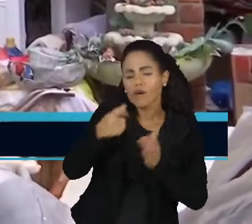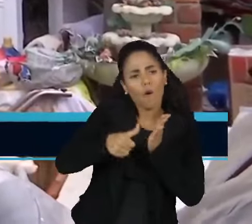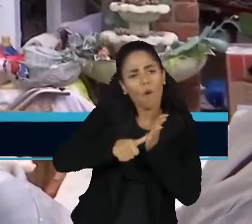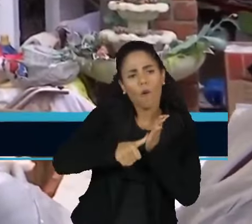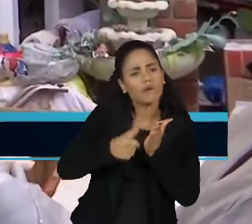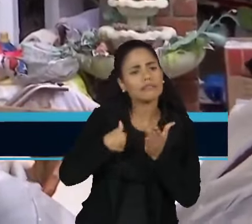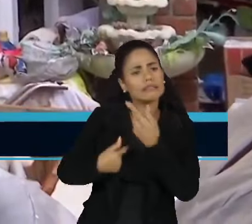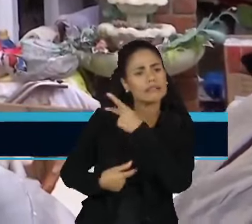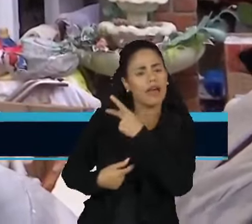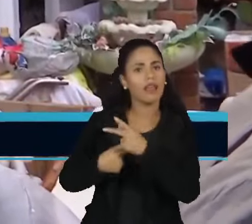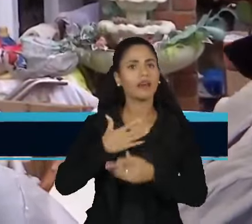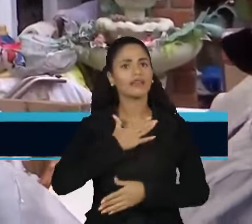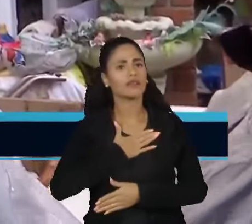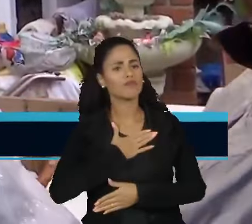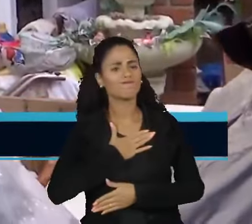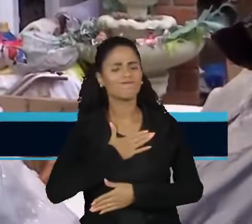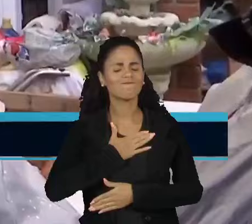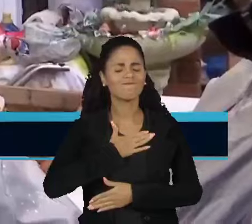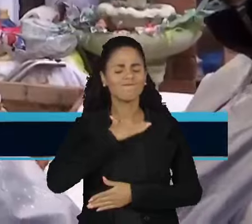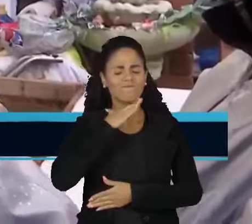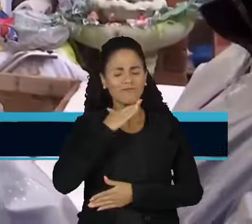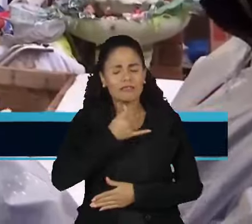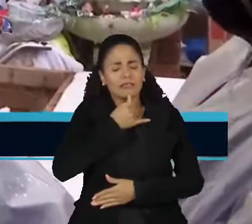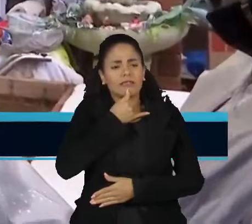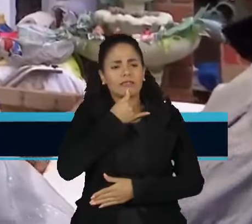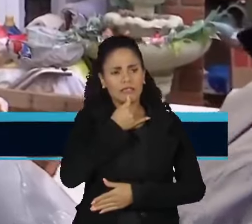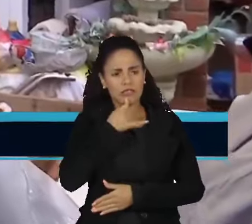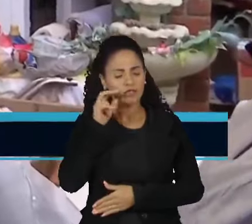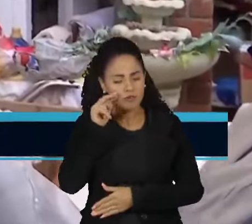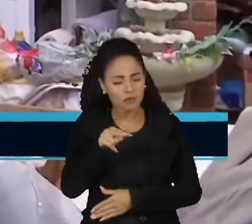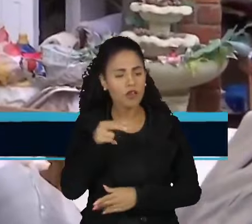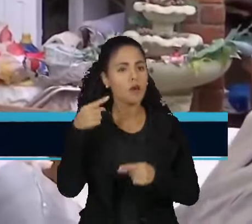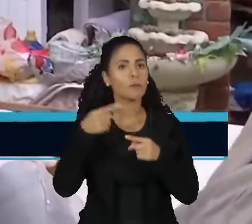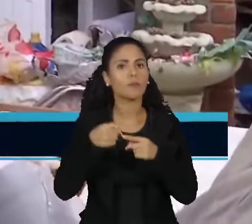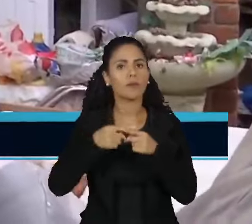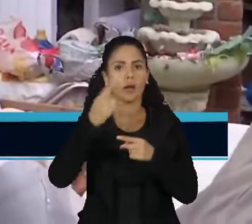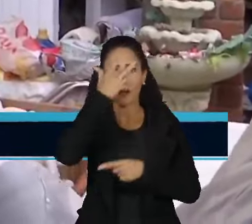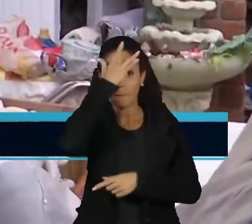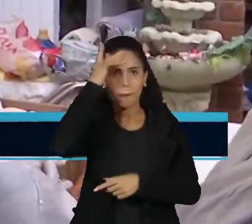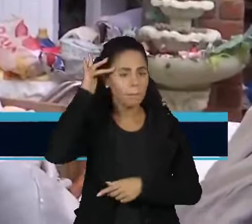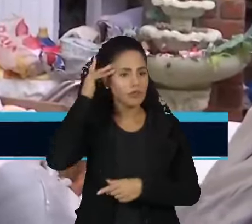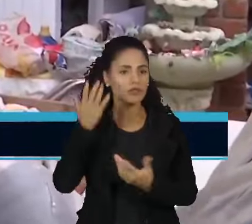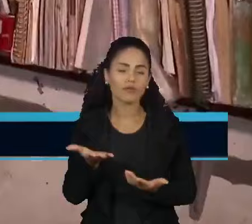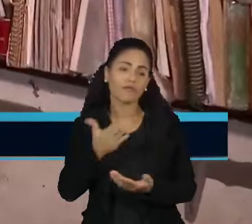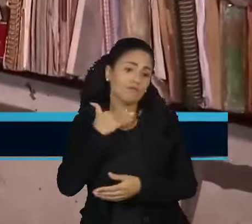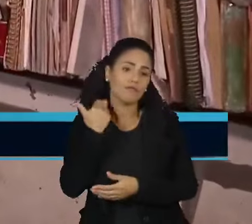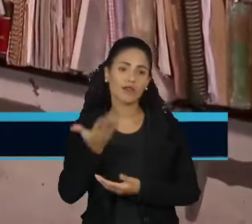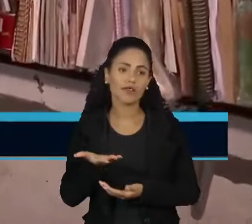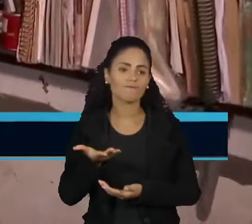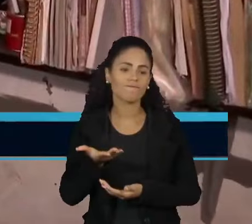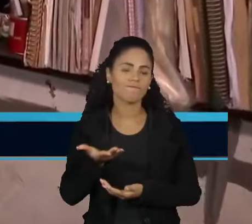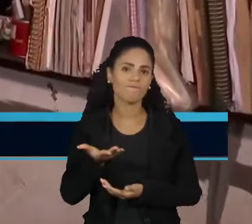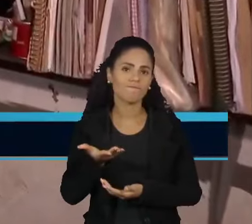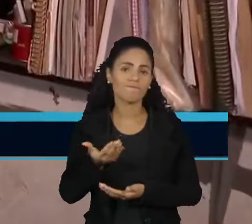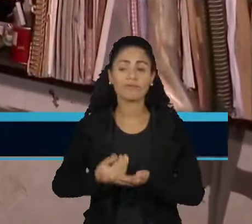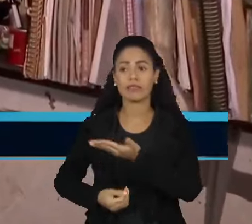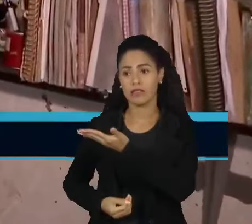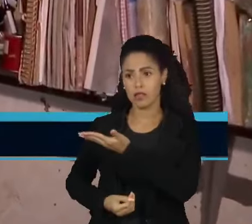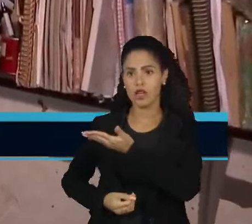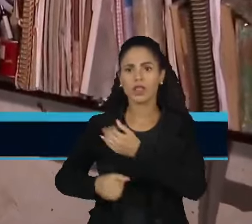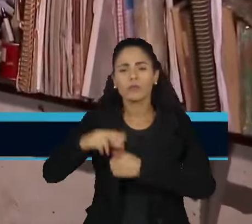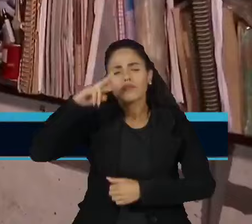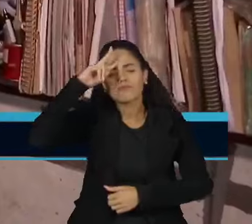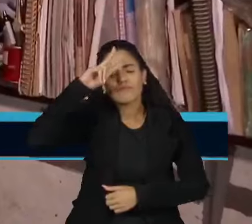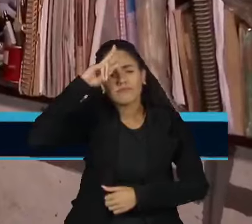dela. Então foi muito ruim ver isso, porque é uma pessoa que não vai mais estar aqui com a gente. Os temporais lavaram as